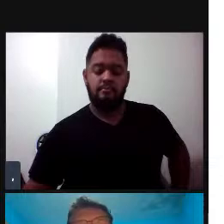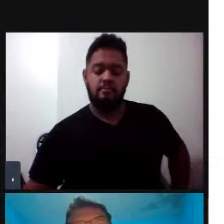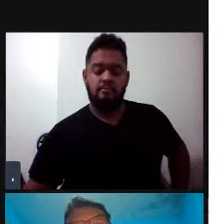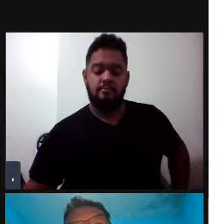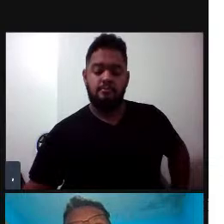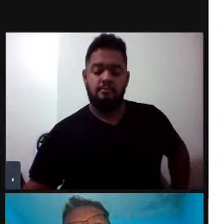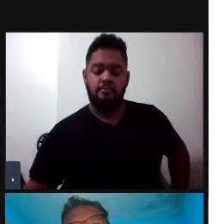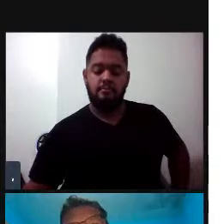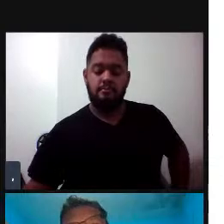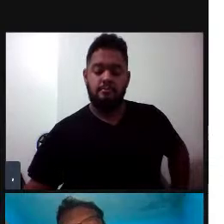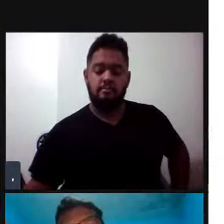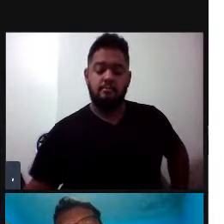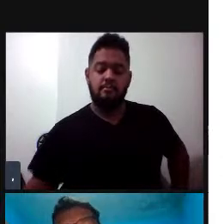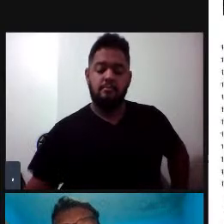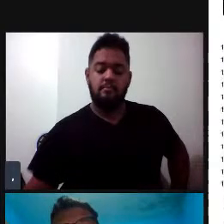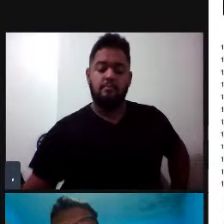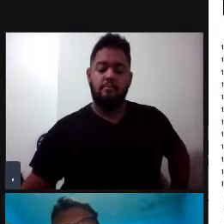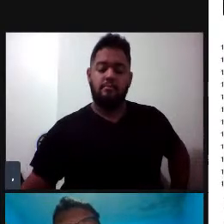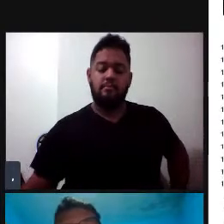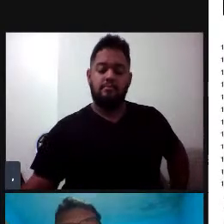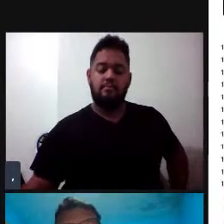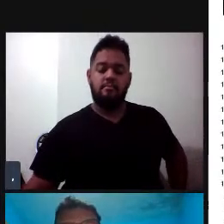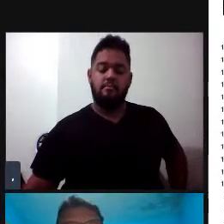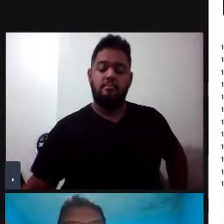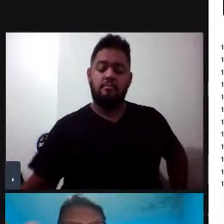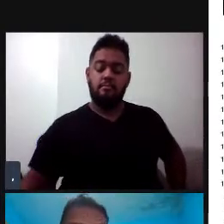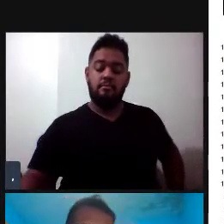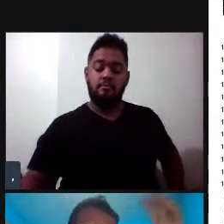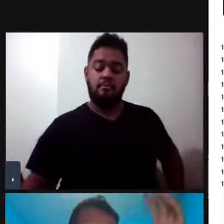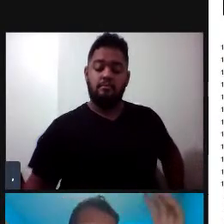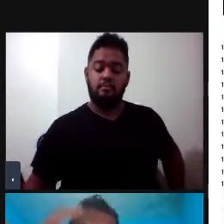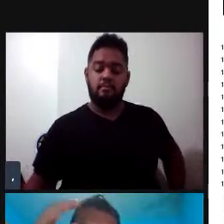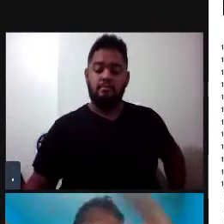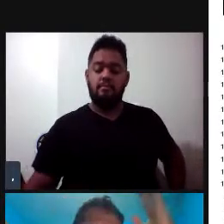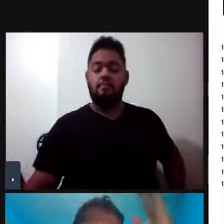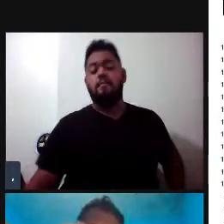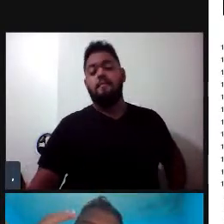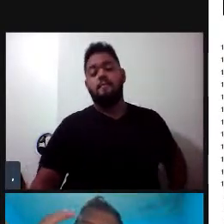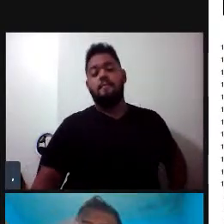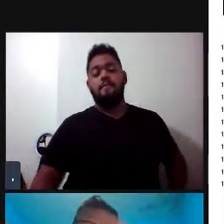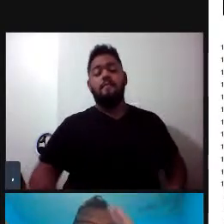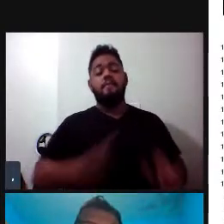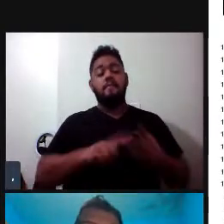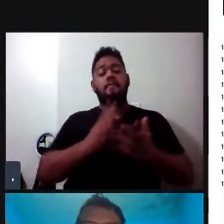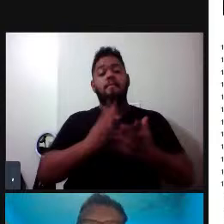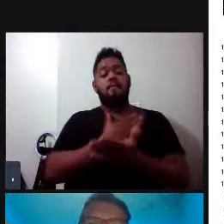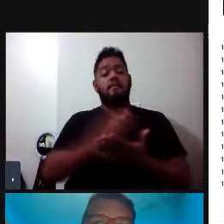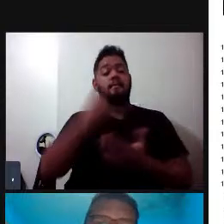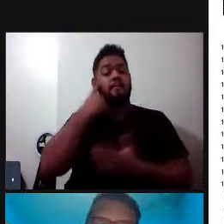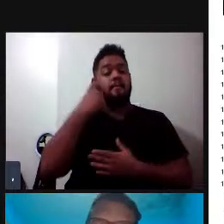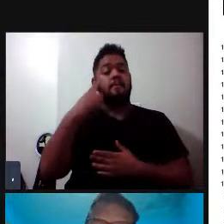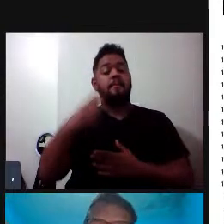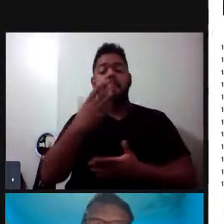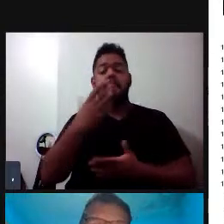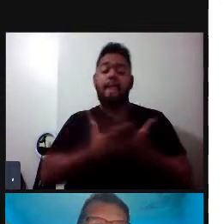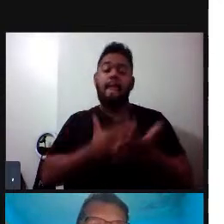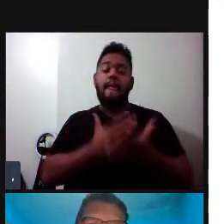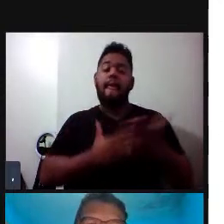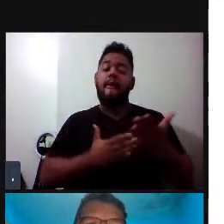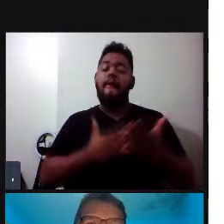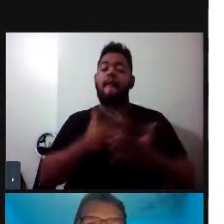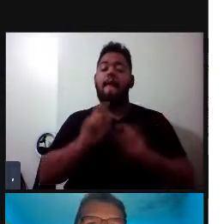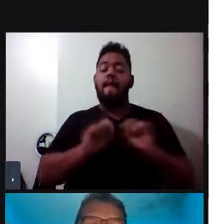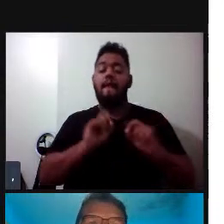E além desses sons pulsados, a gente vai ter sons que são intermediários entre tons e pulsos, né,